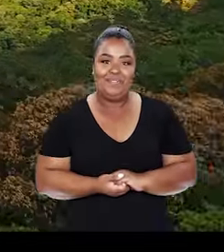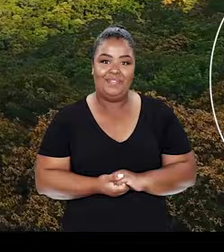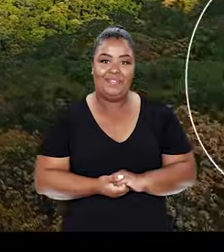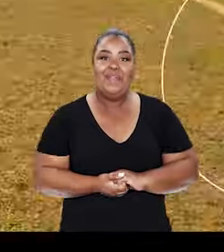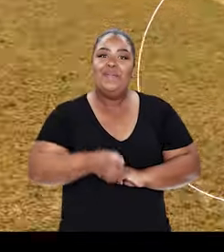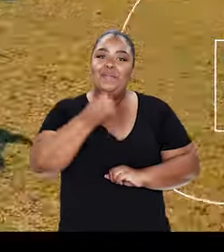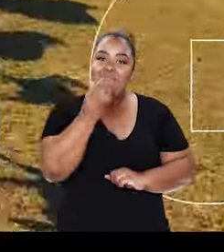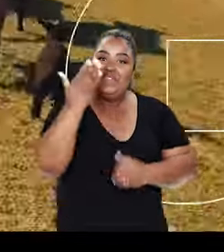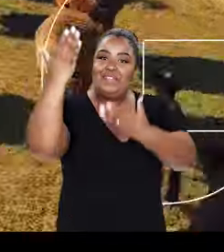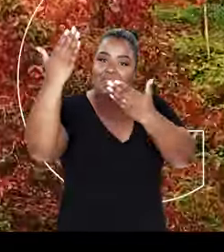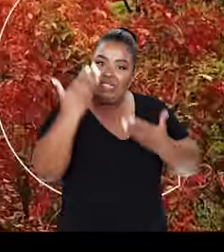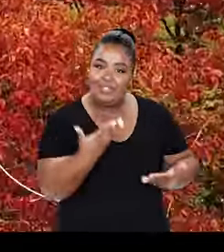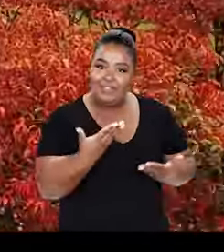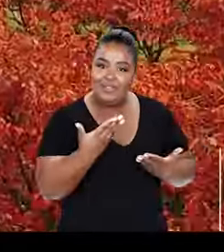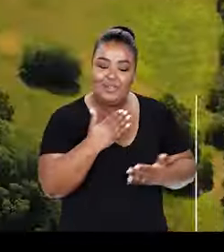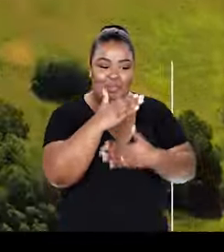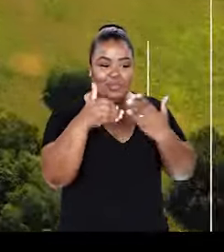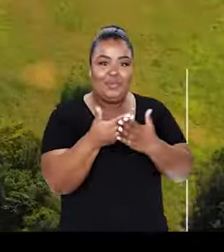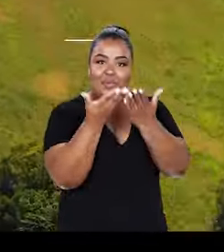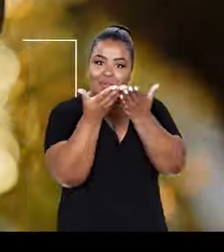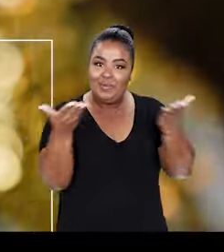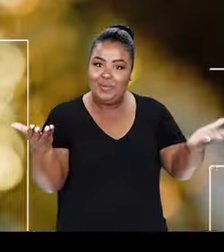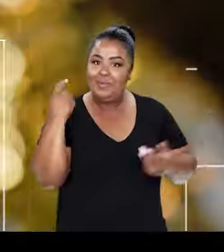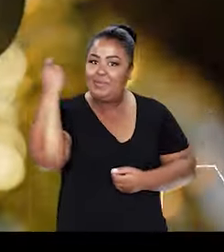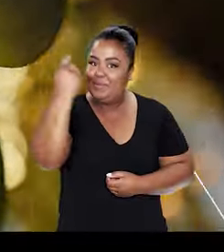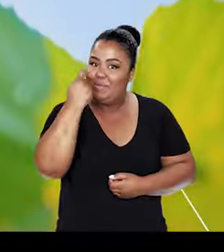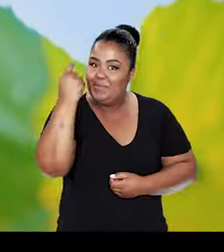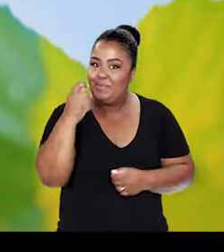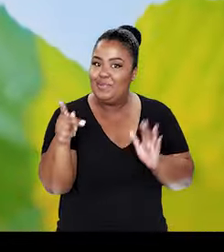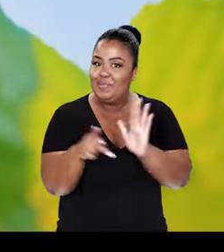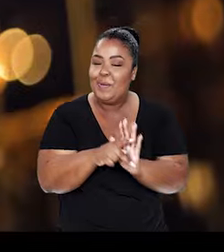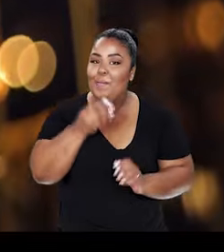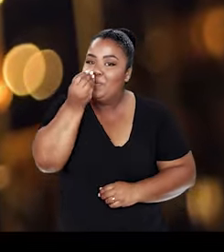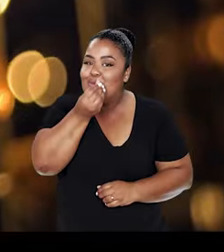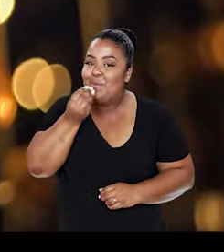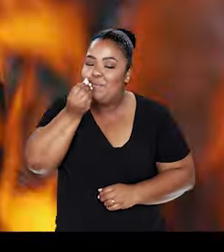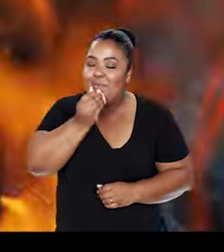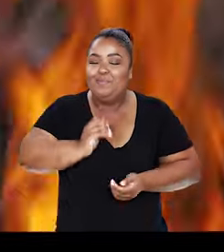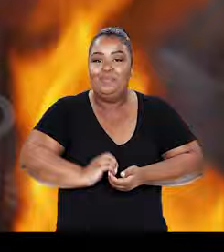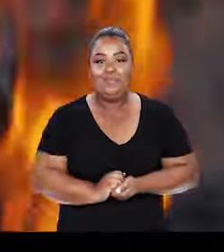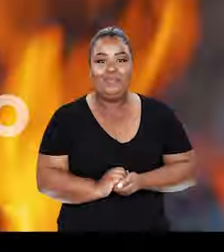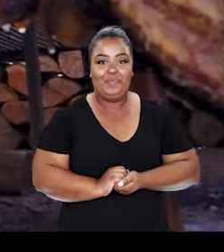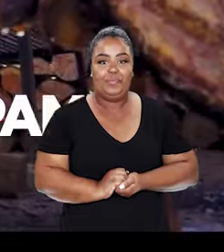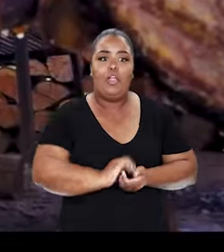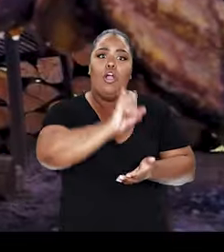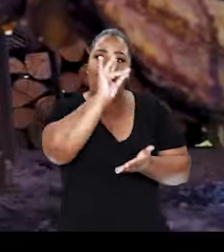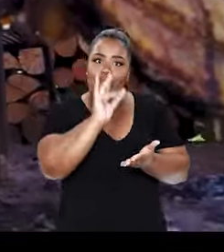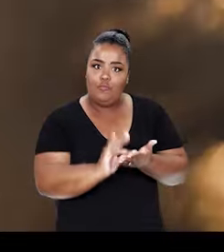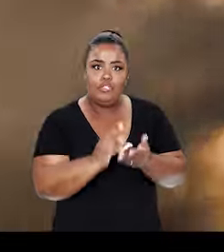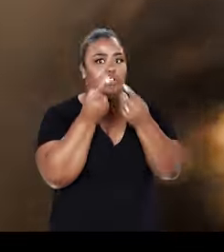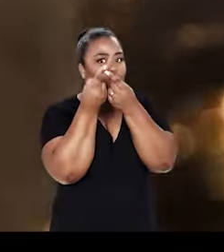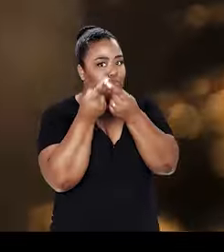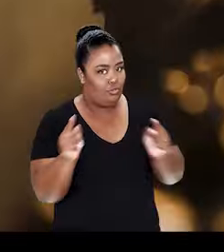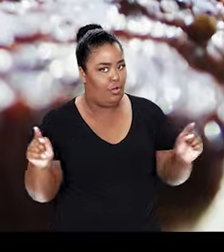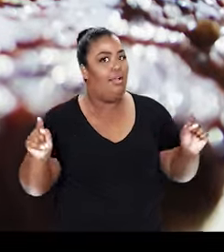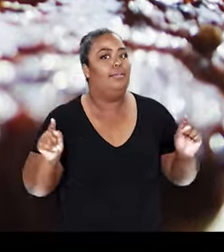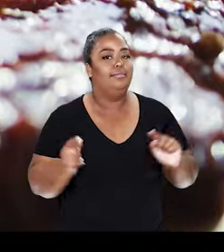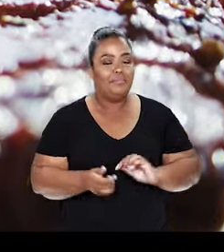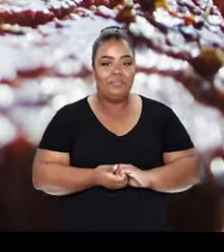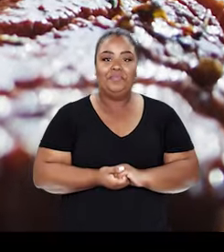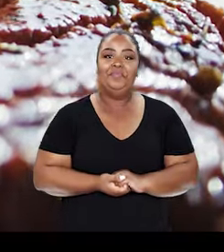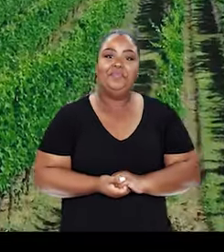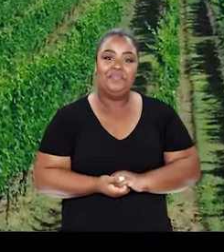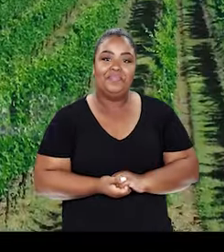Sejam muito bem-vindos ao Rio Grande do Sabor. Do legítimo churrasco no Pampa.